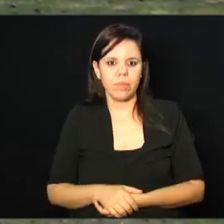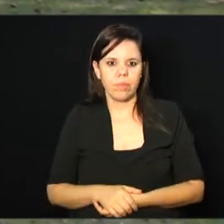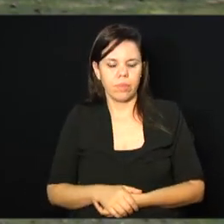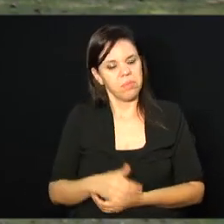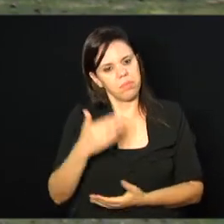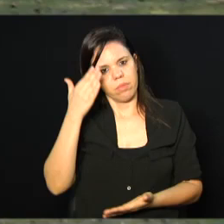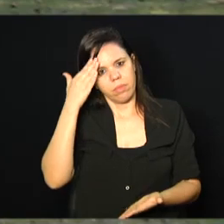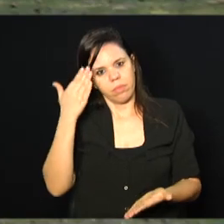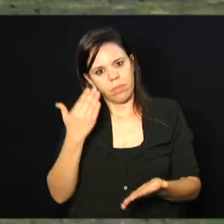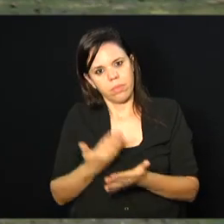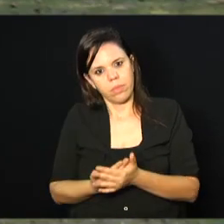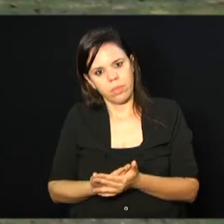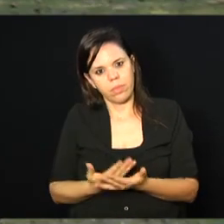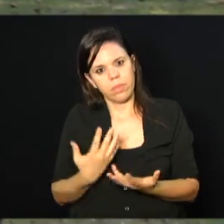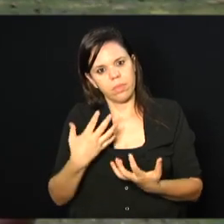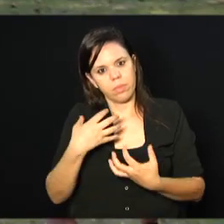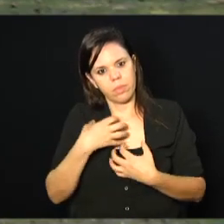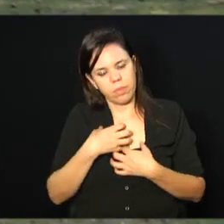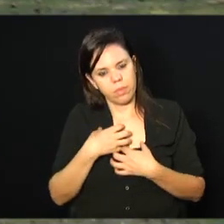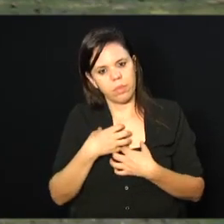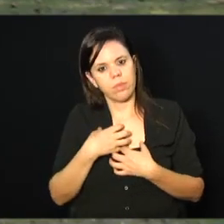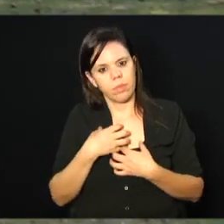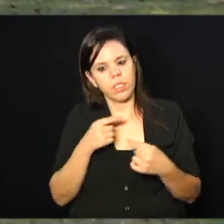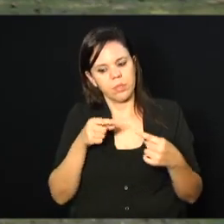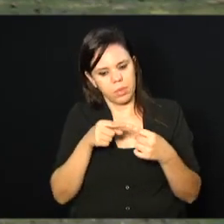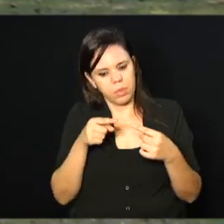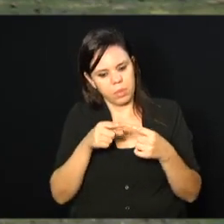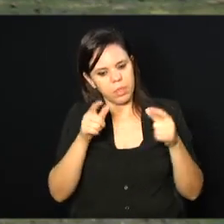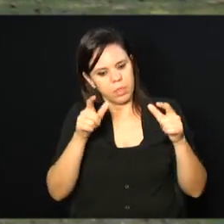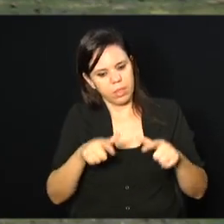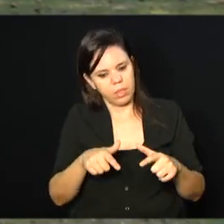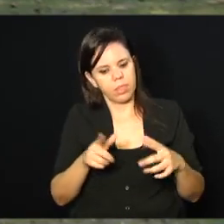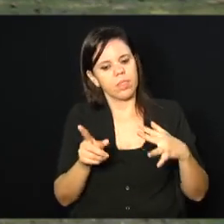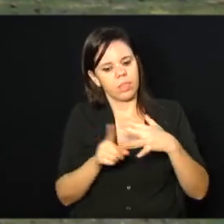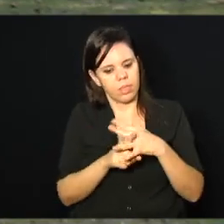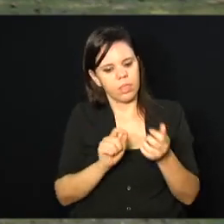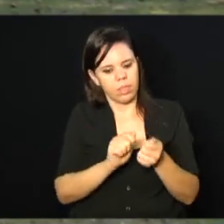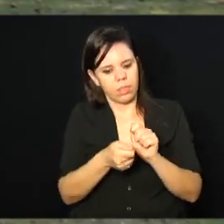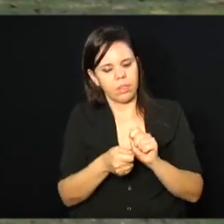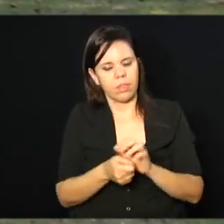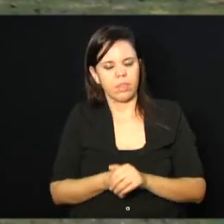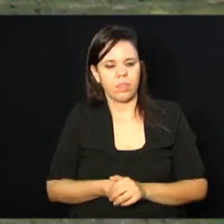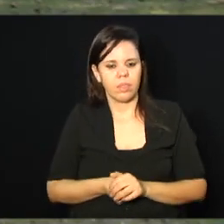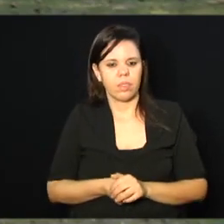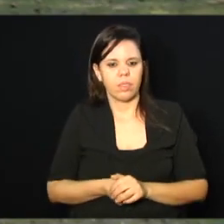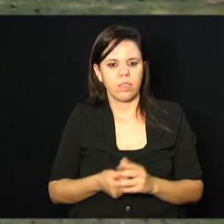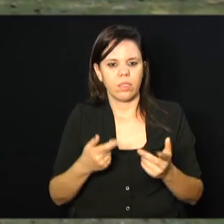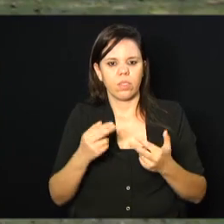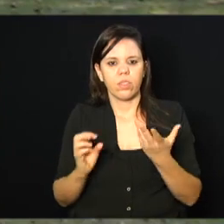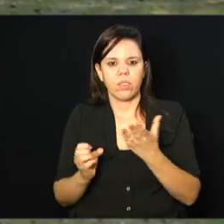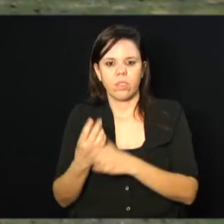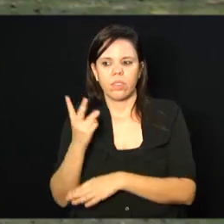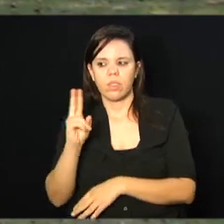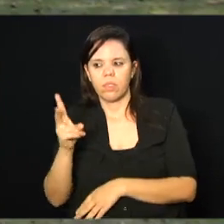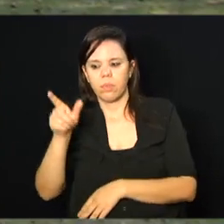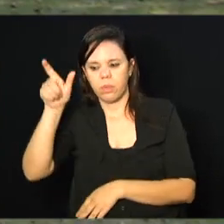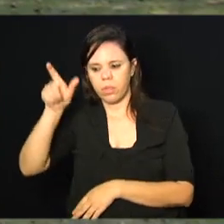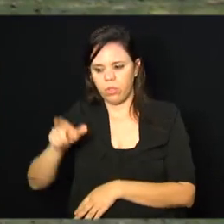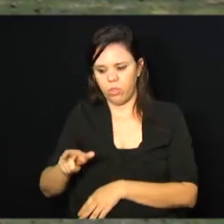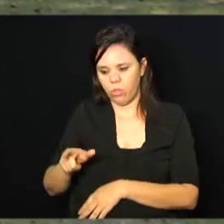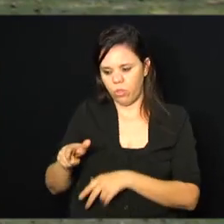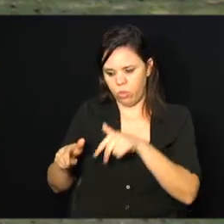Eu acredito que se sente parte do espaço, né? Uma coisa que sempre acontece com o corredor é ter um